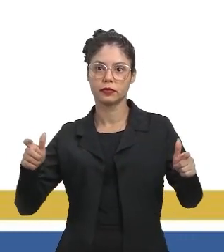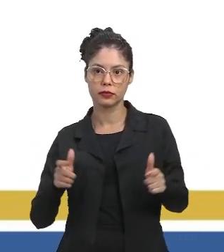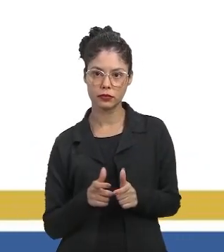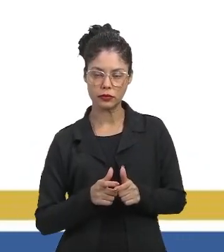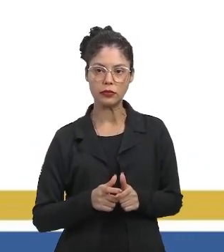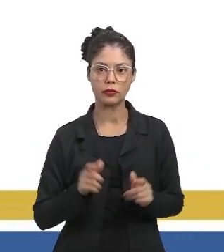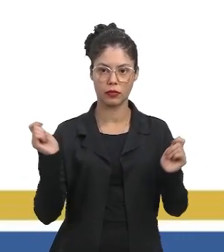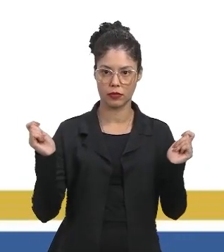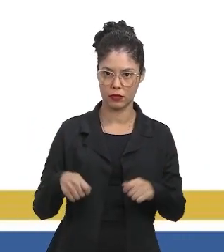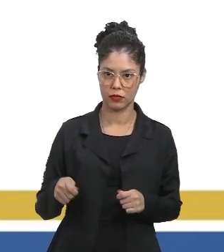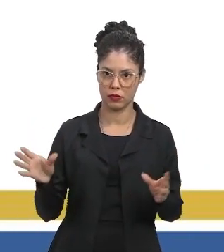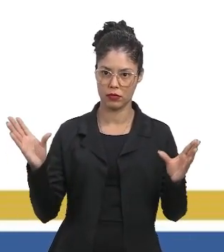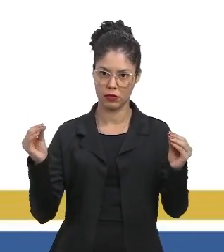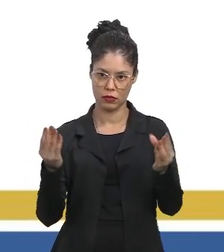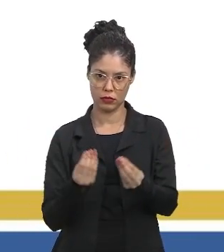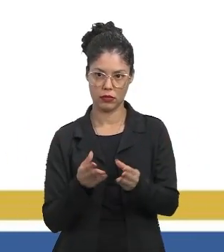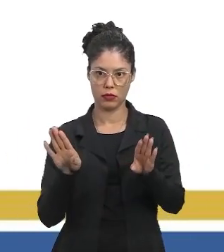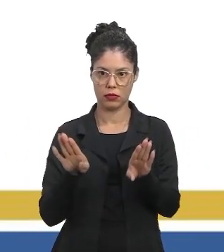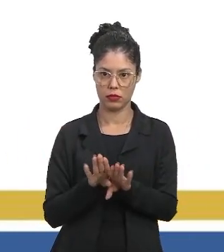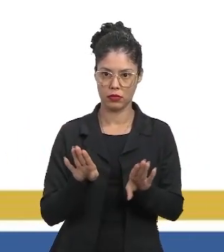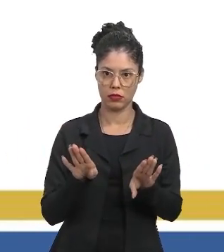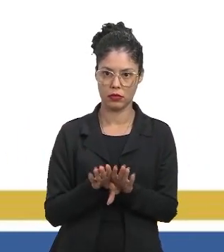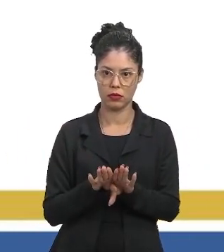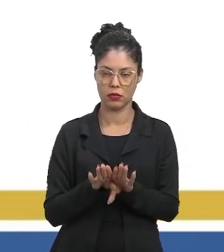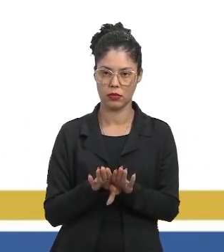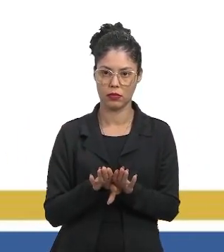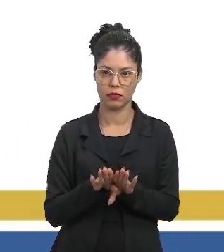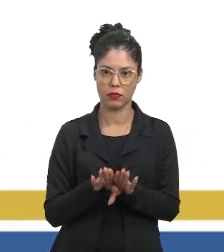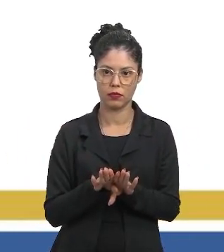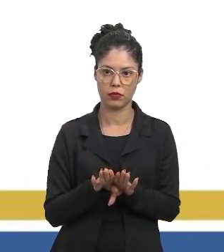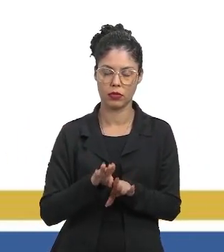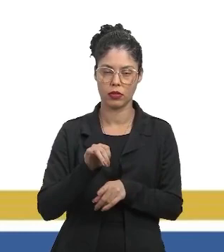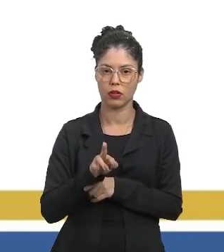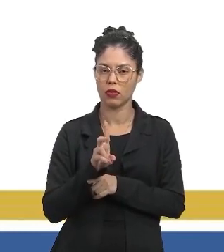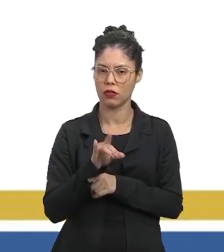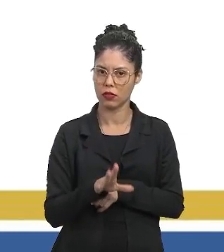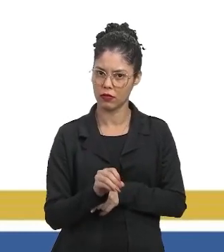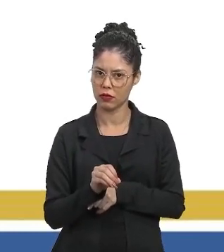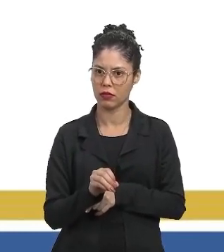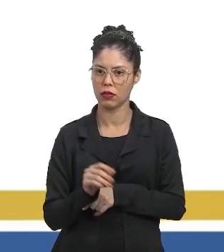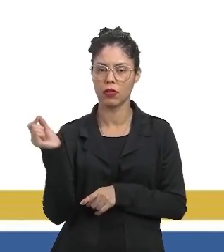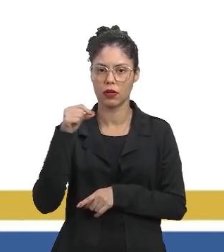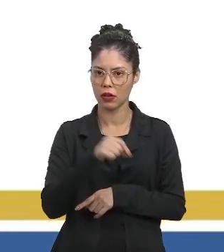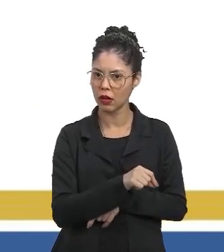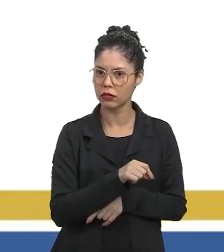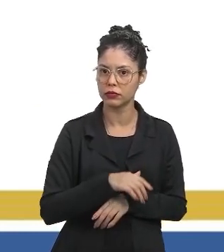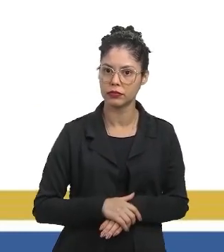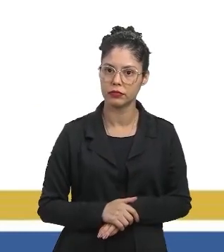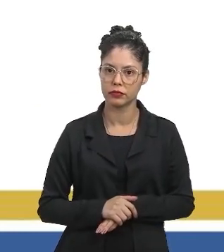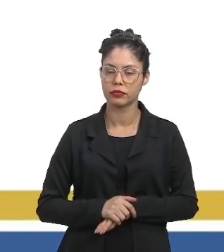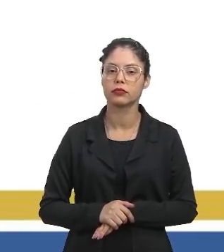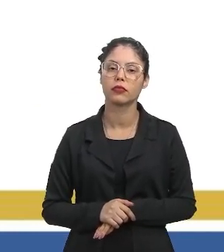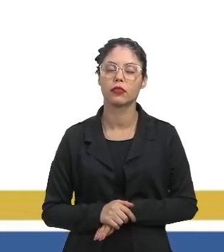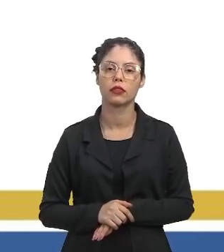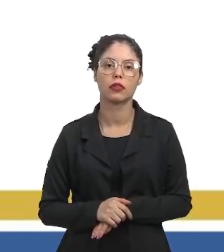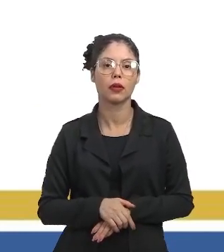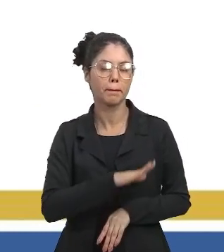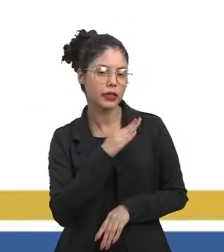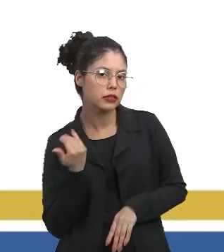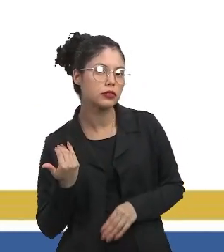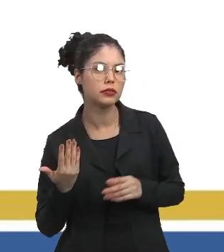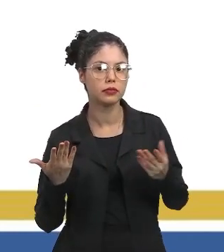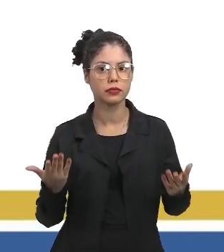Vai reduzir, pois essas substâncias são também nocivas para as abelhas. Eles estavam pensando em matar